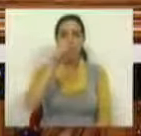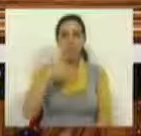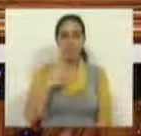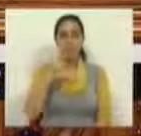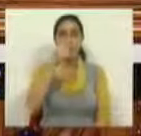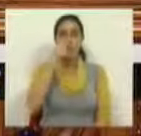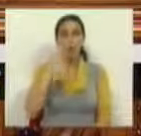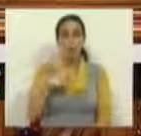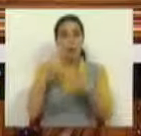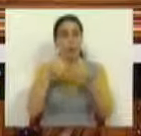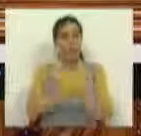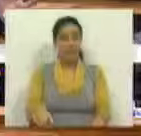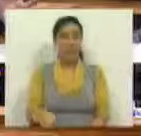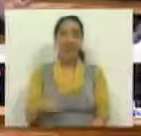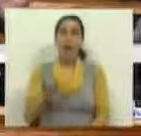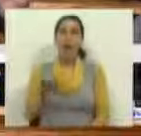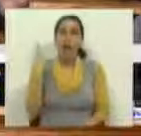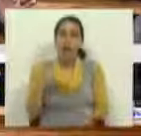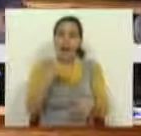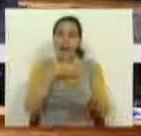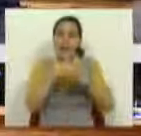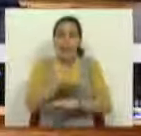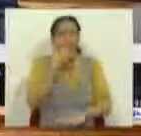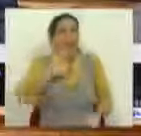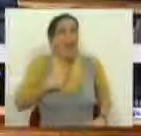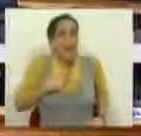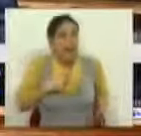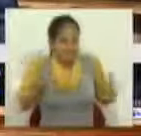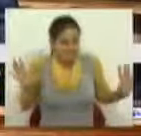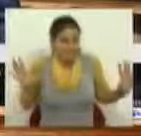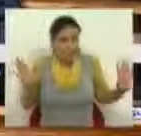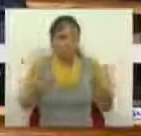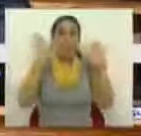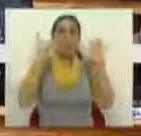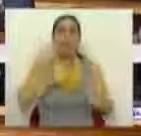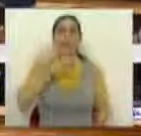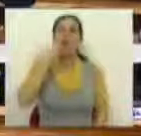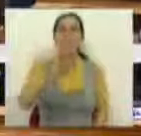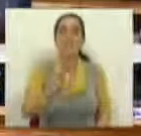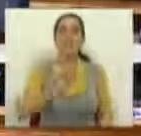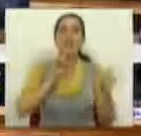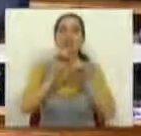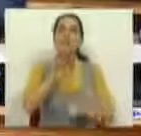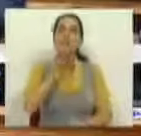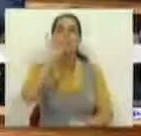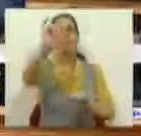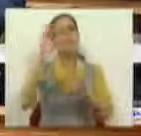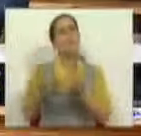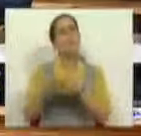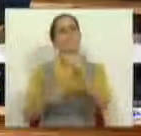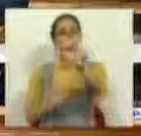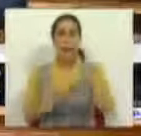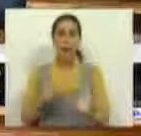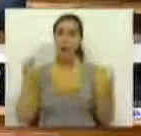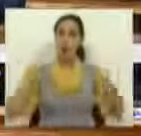o seu lapsus língua e atraindo a sua intervenção. Mas devo-lhe dizer que, se o Sr. Deputado e a sua bancada